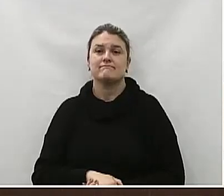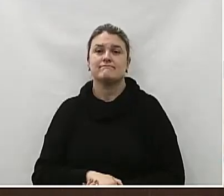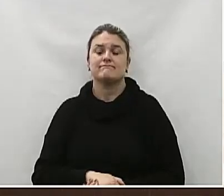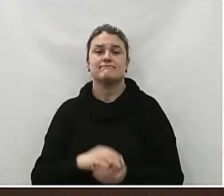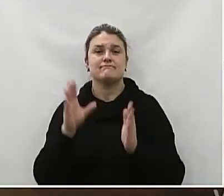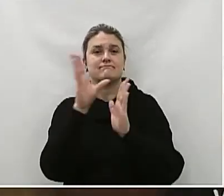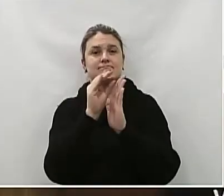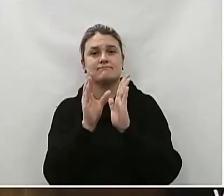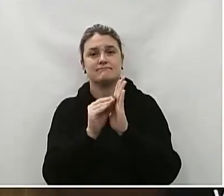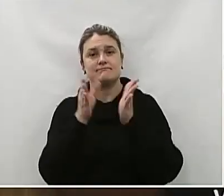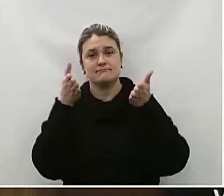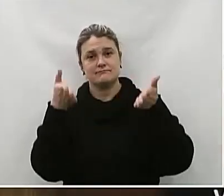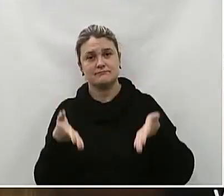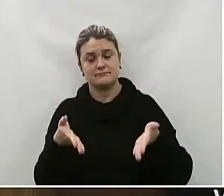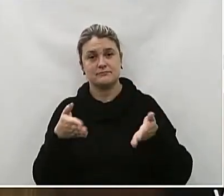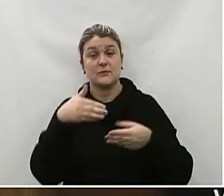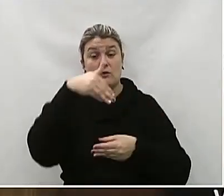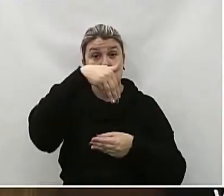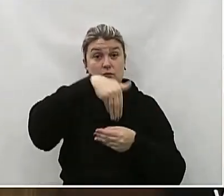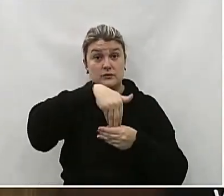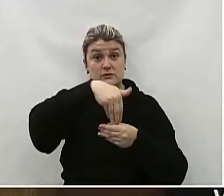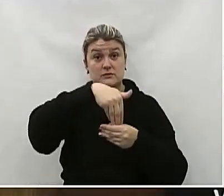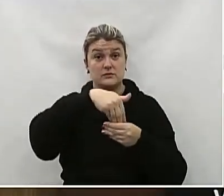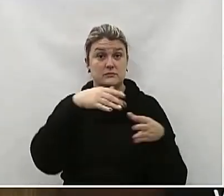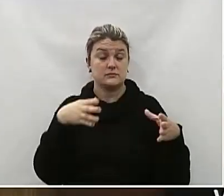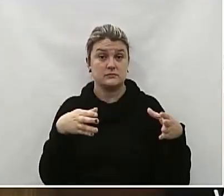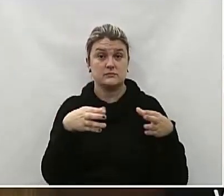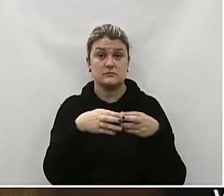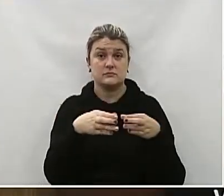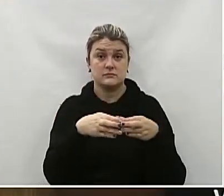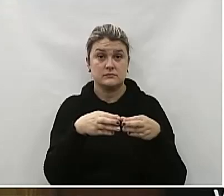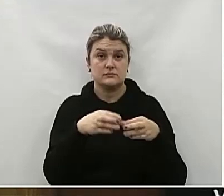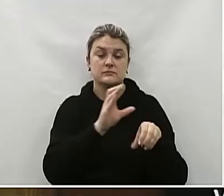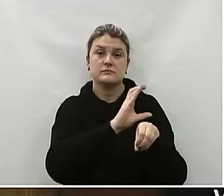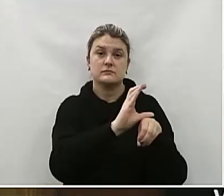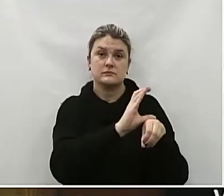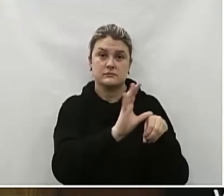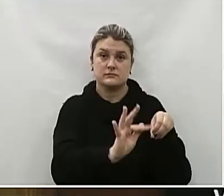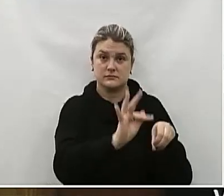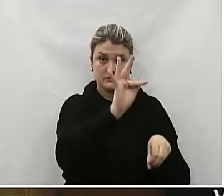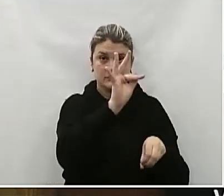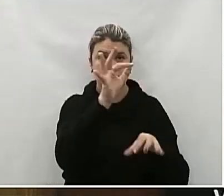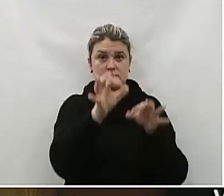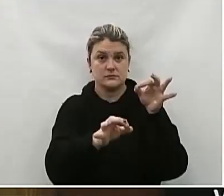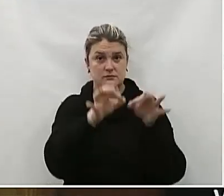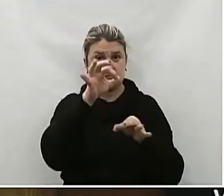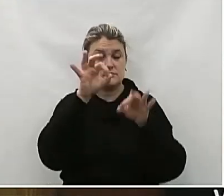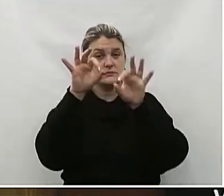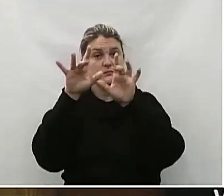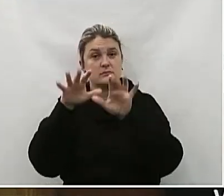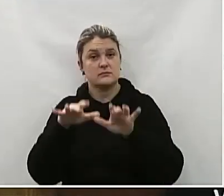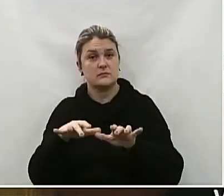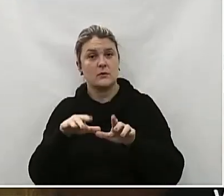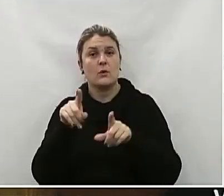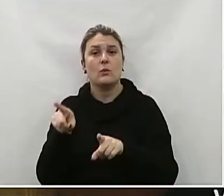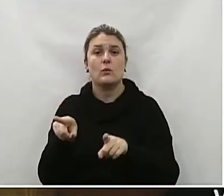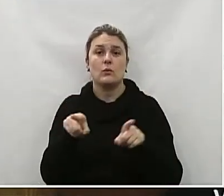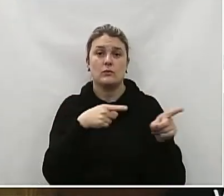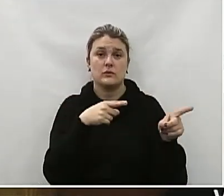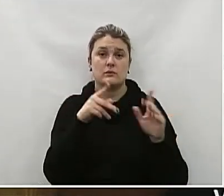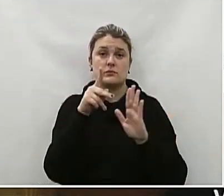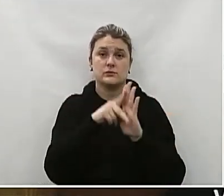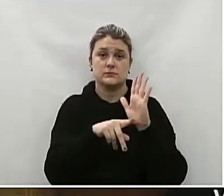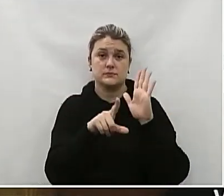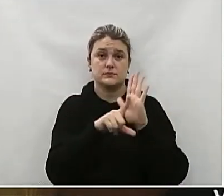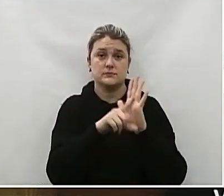Matéria da ordem do dia Votação do parecer Fundamentado Da comissão de constituição Justiça e redação final Contrário Ao